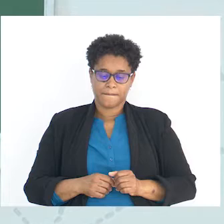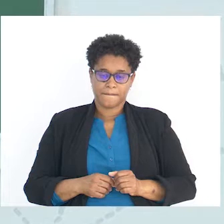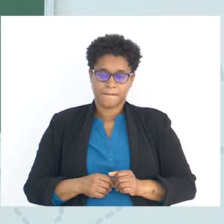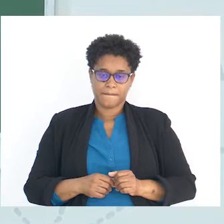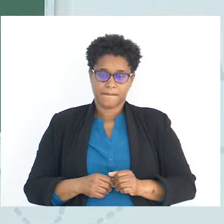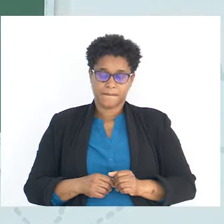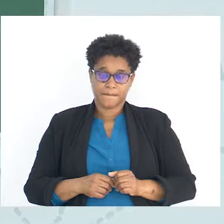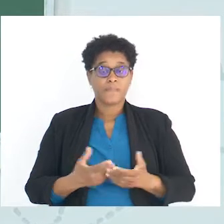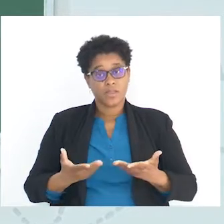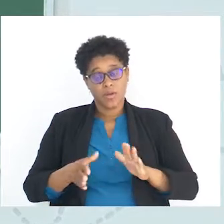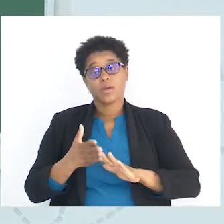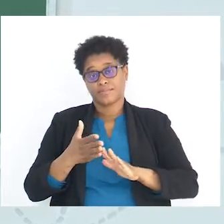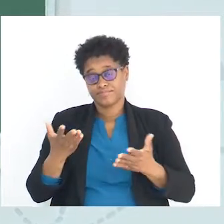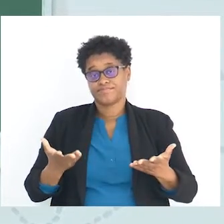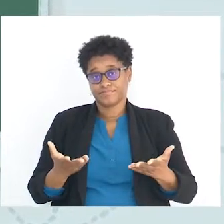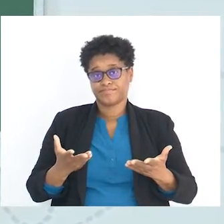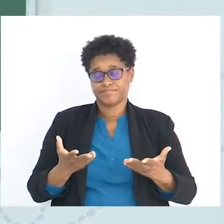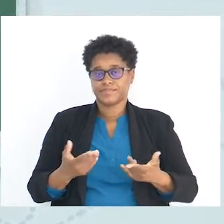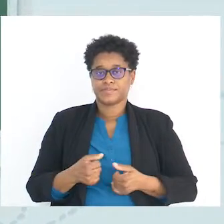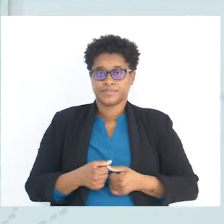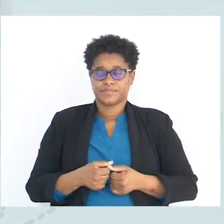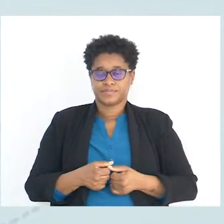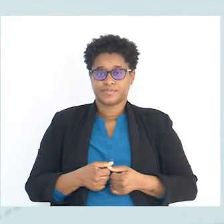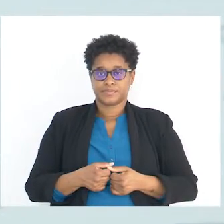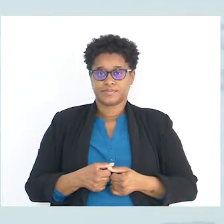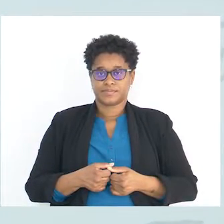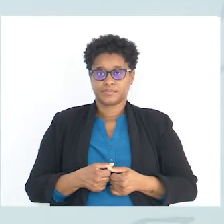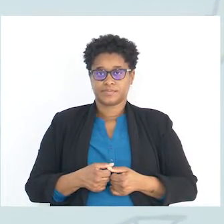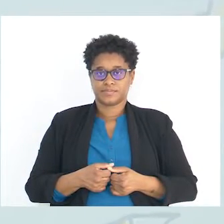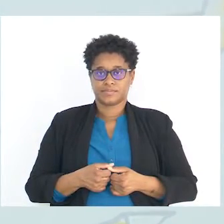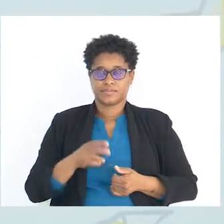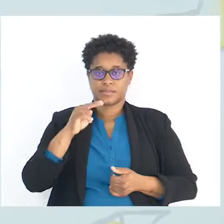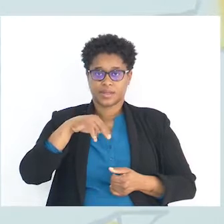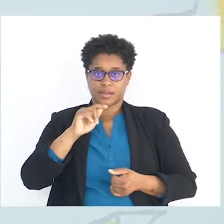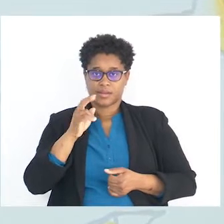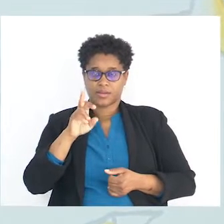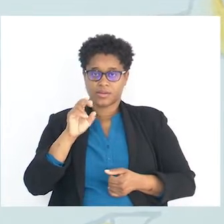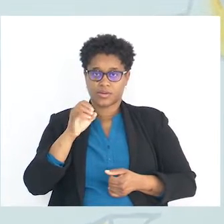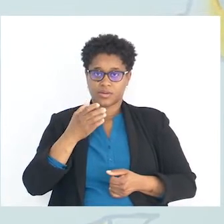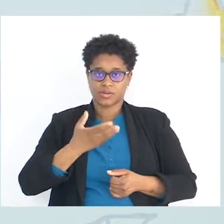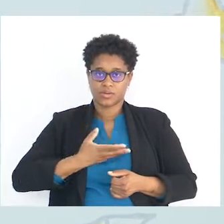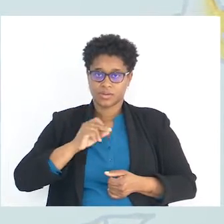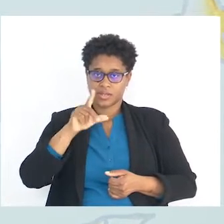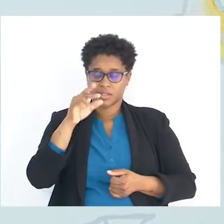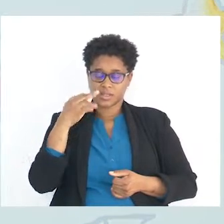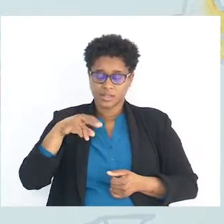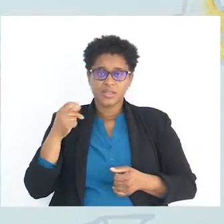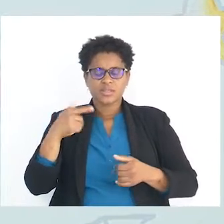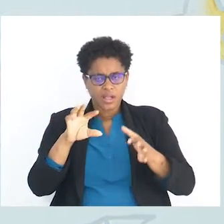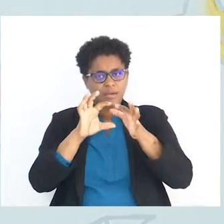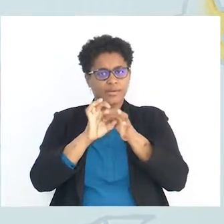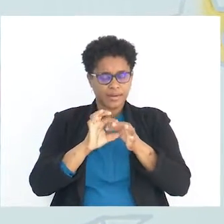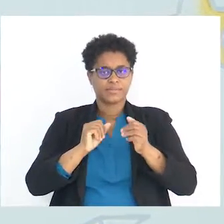Então, imediatamente, a noradrenalina está associada.